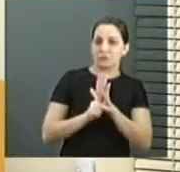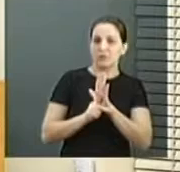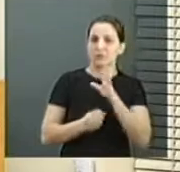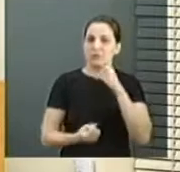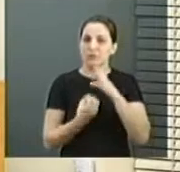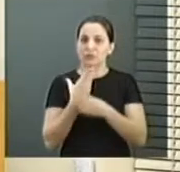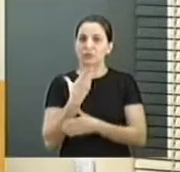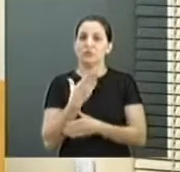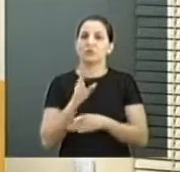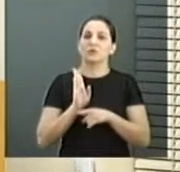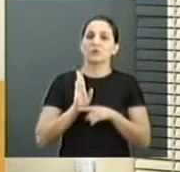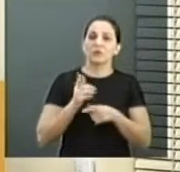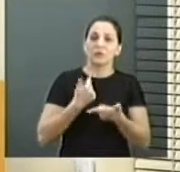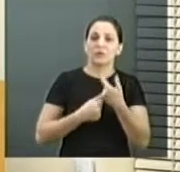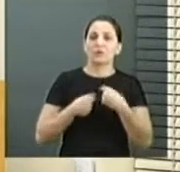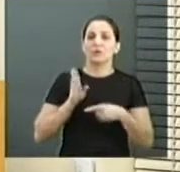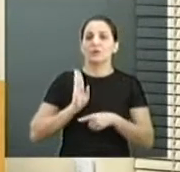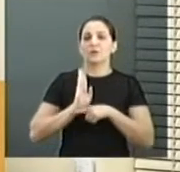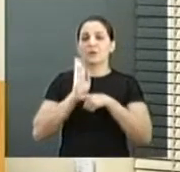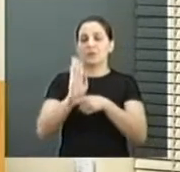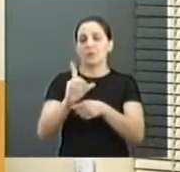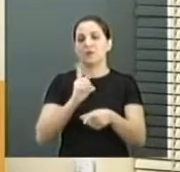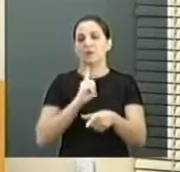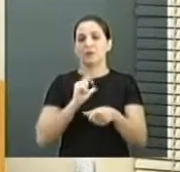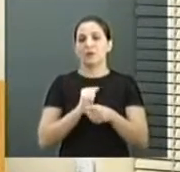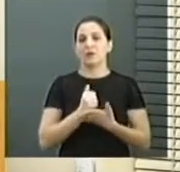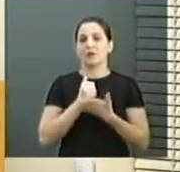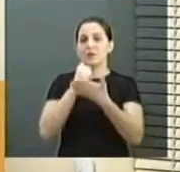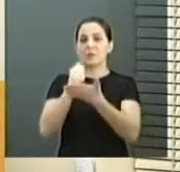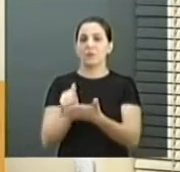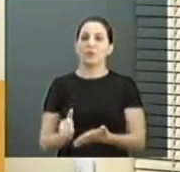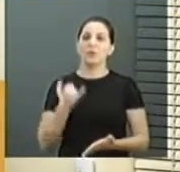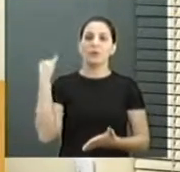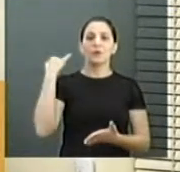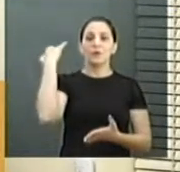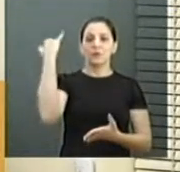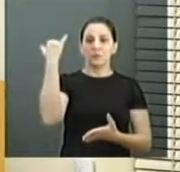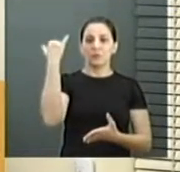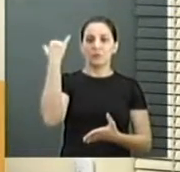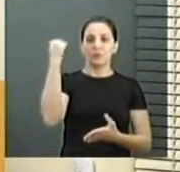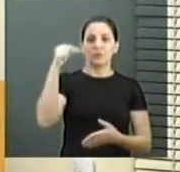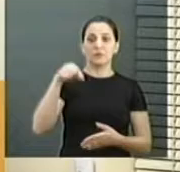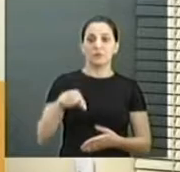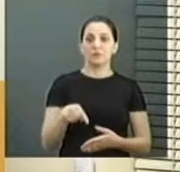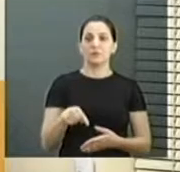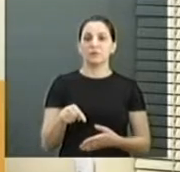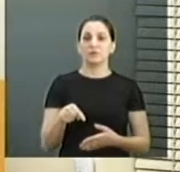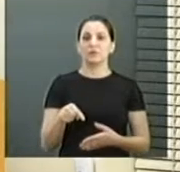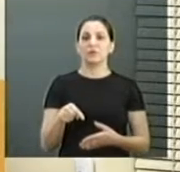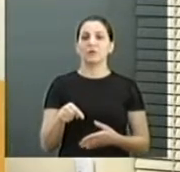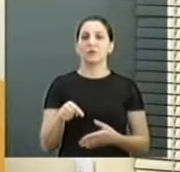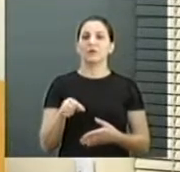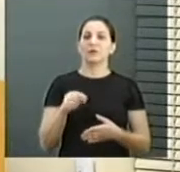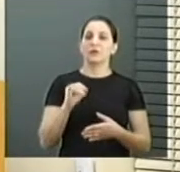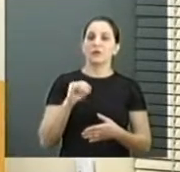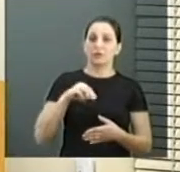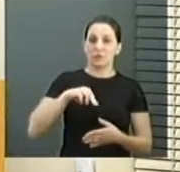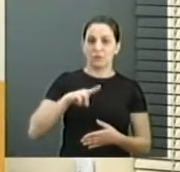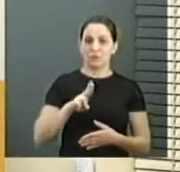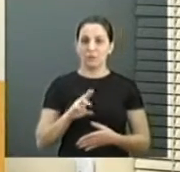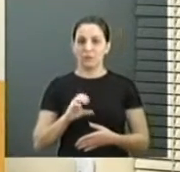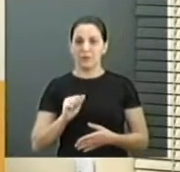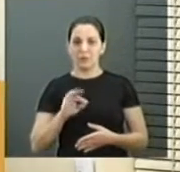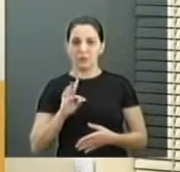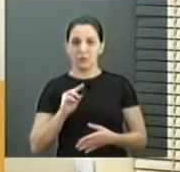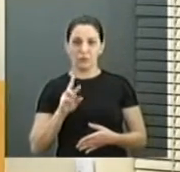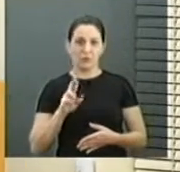dentro da economia solidária, e que contou com um apoio importante, que conta ainda com um apoio importante da incubadora da administração